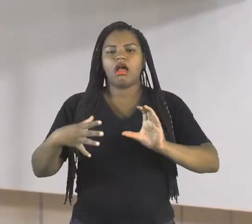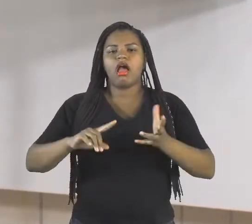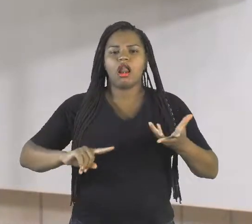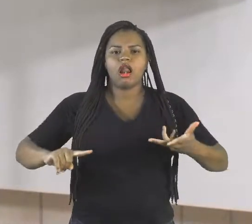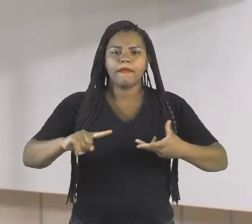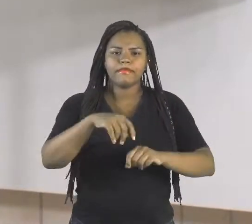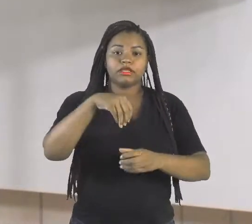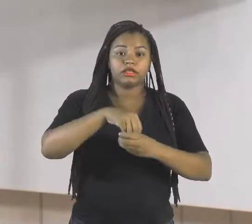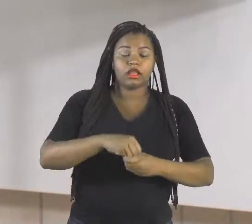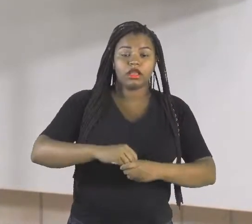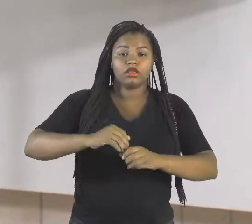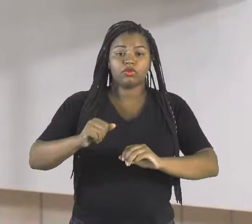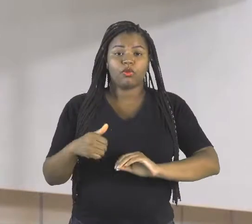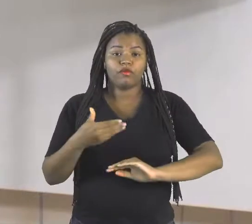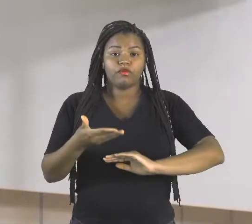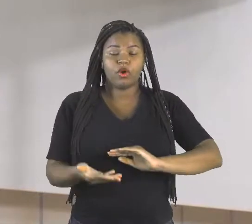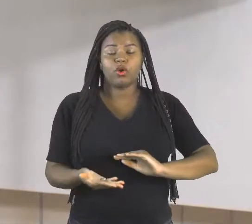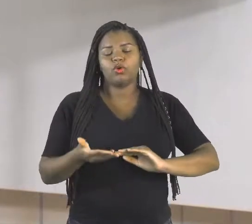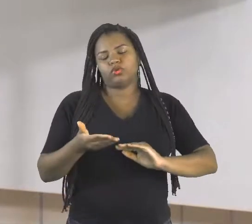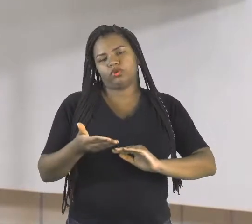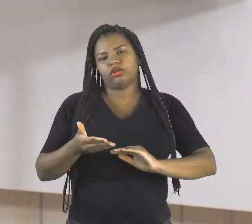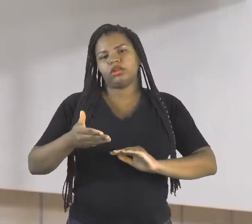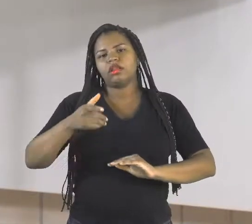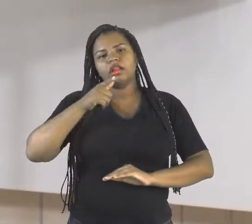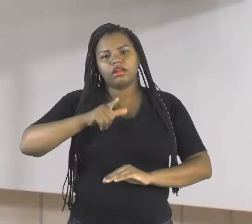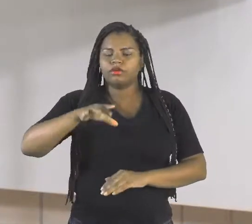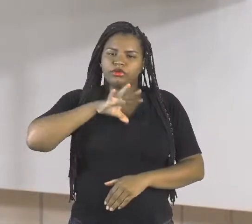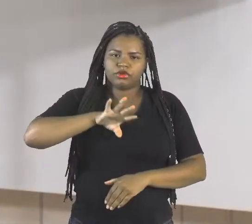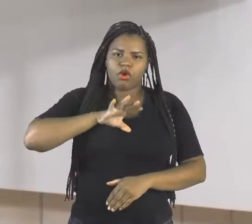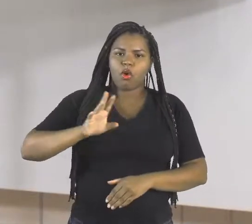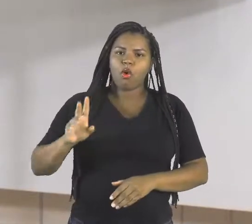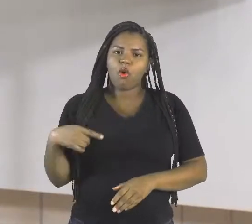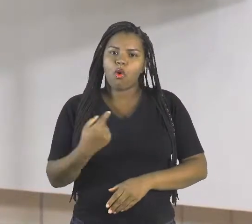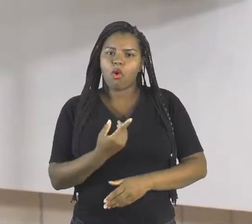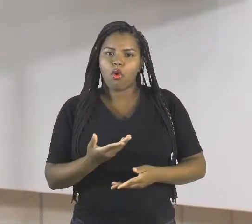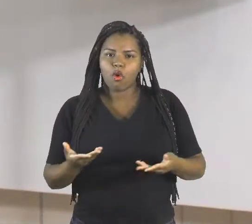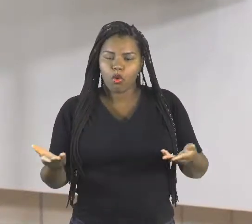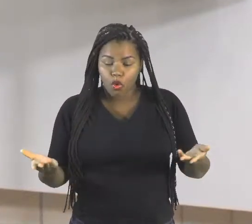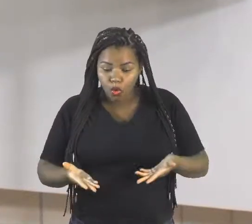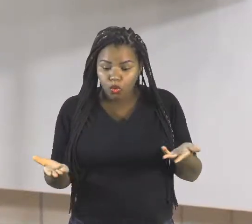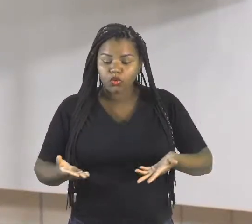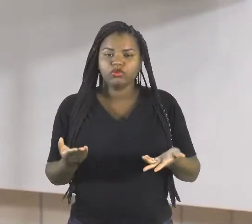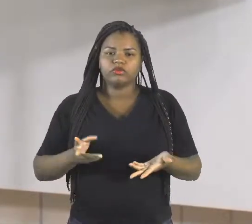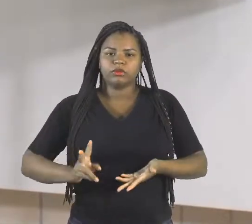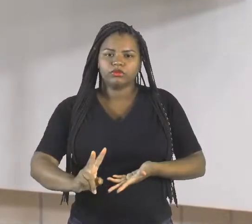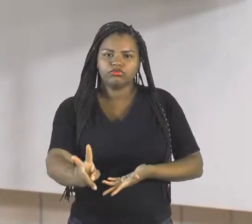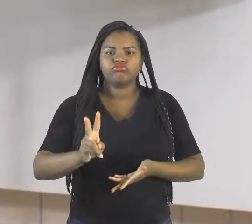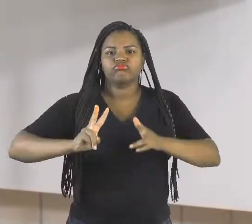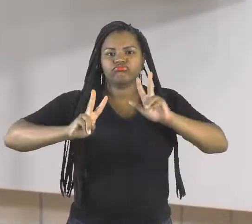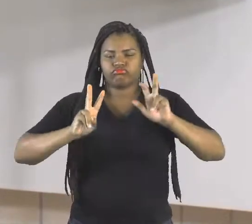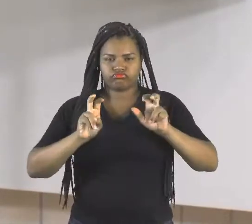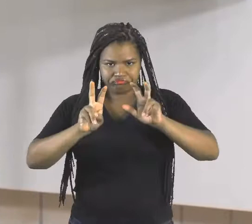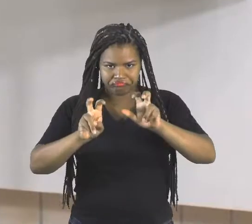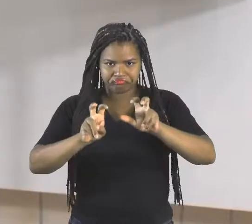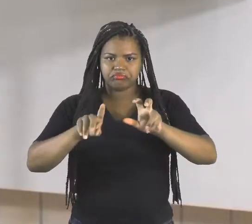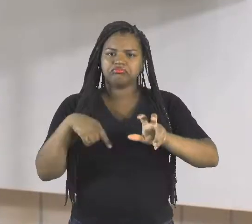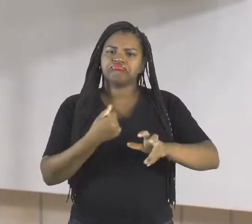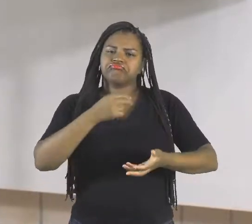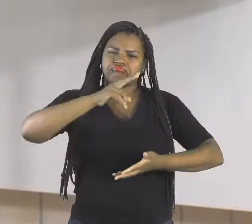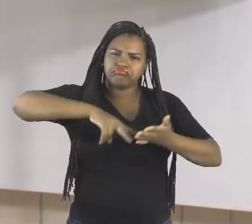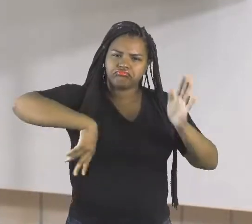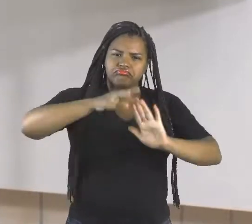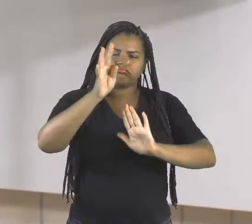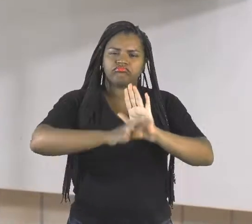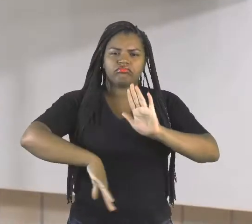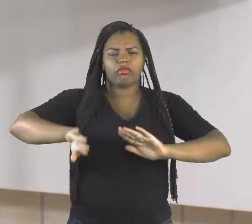na aula de língua portuguesa e hoje nós vamos dar continuidade a esse assunto, tá? Vamos ler um texto